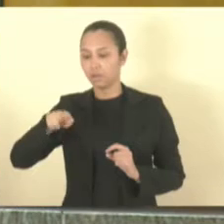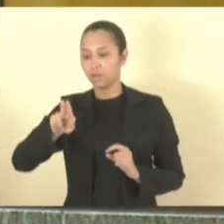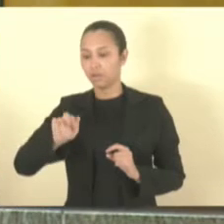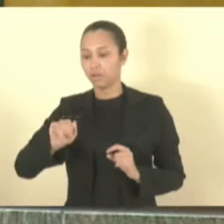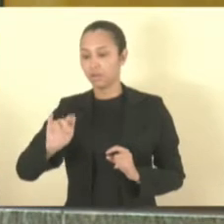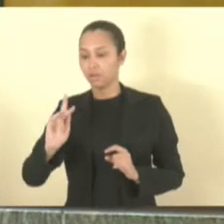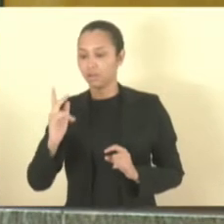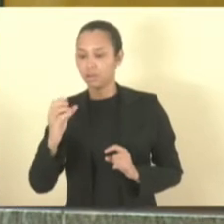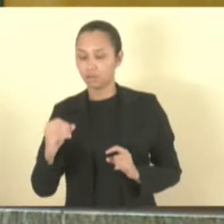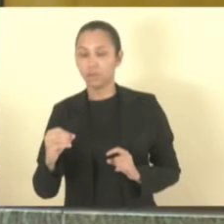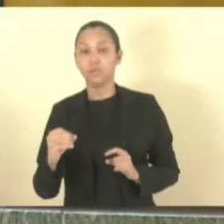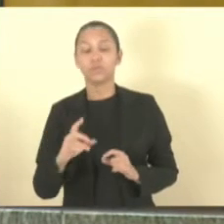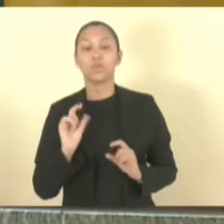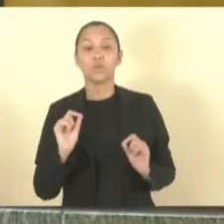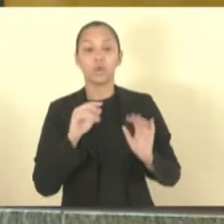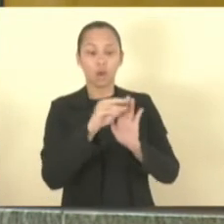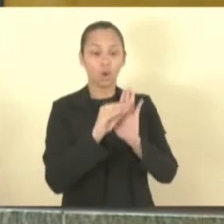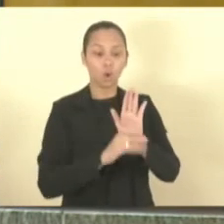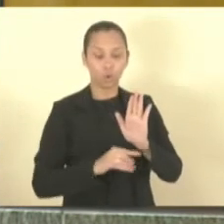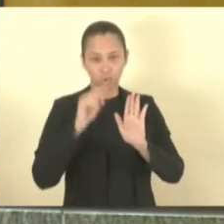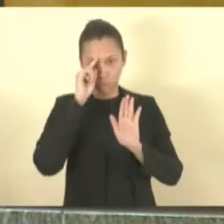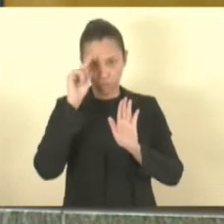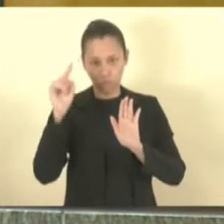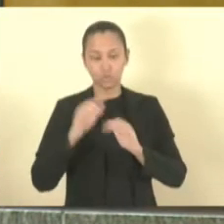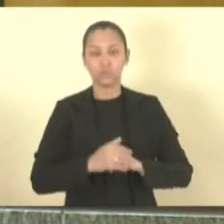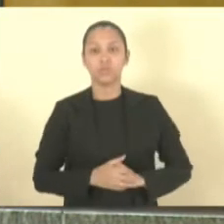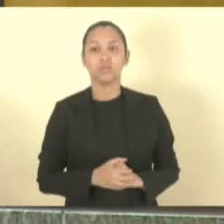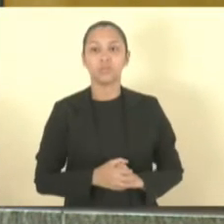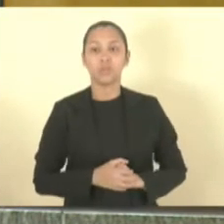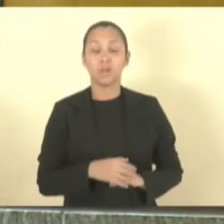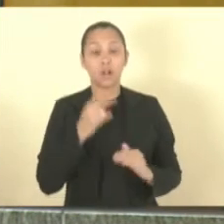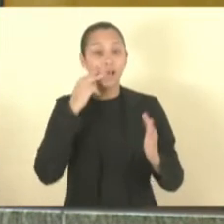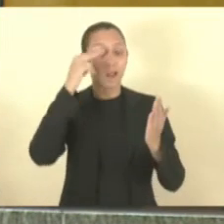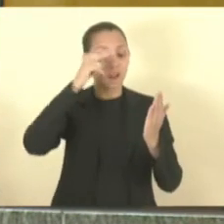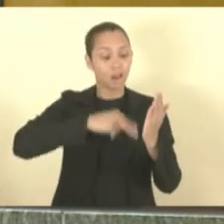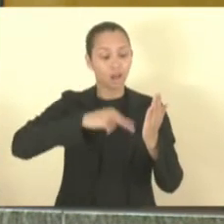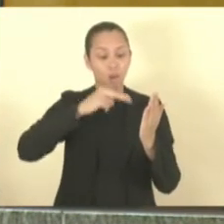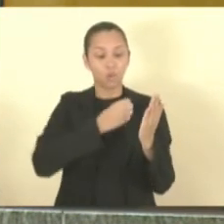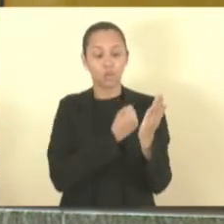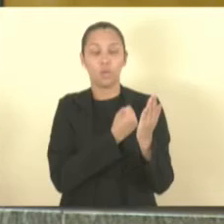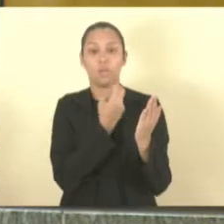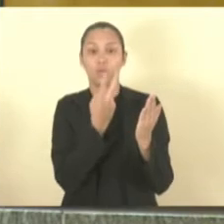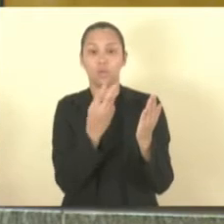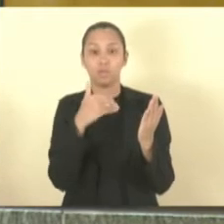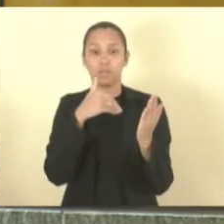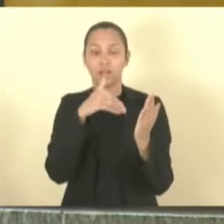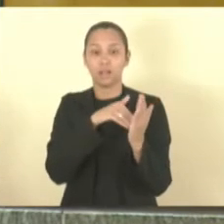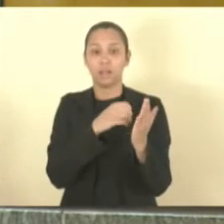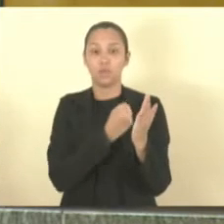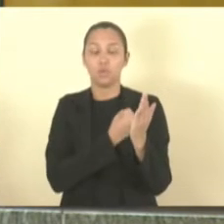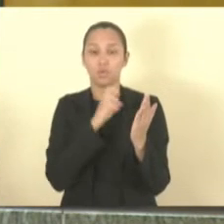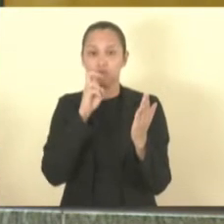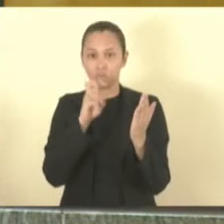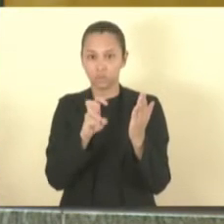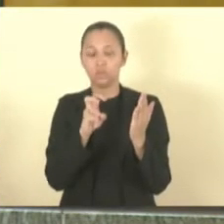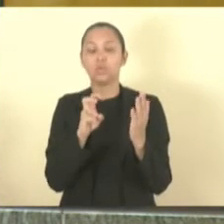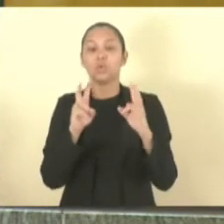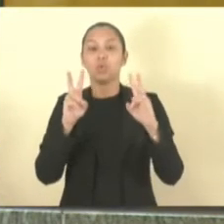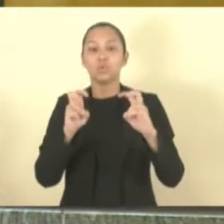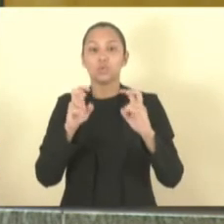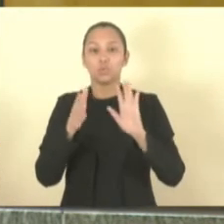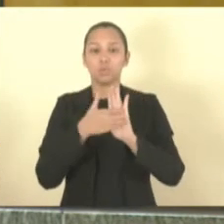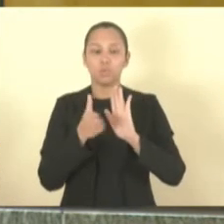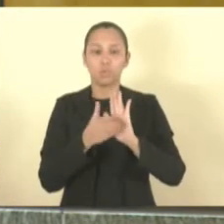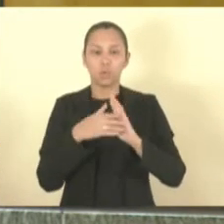ordem do dia, onde se leu do item 2 ao item 5, tratam-se de